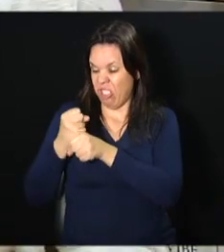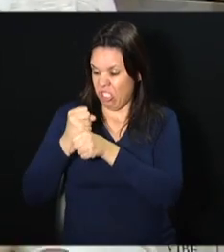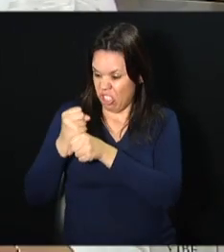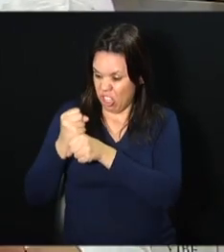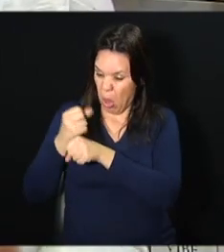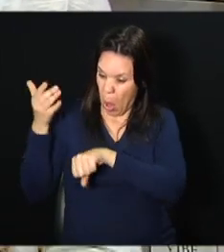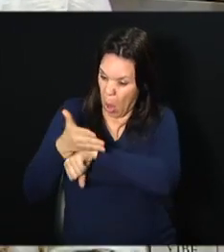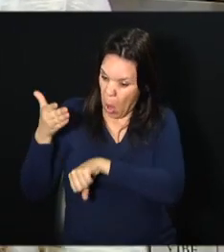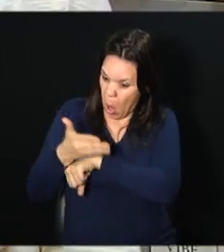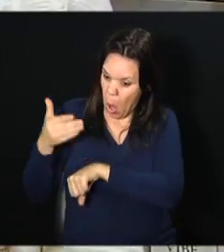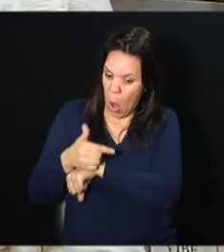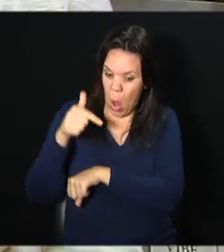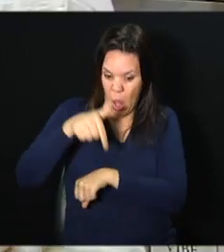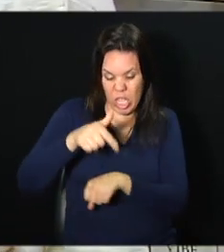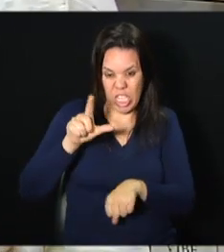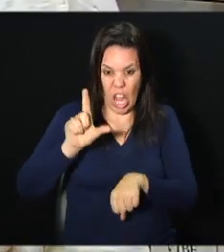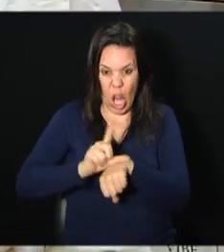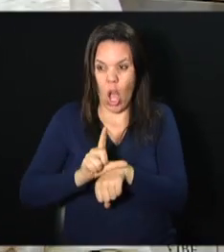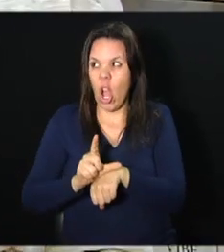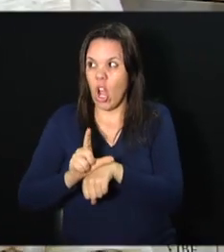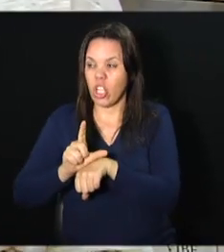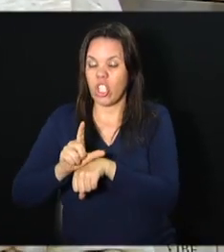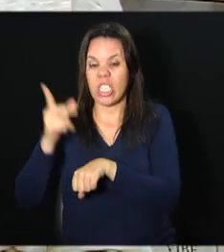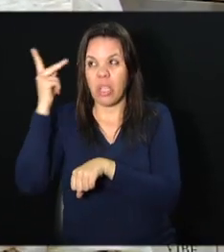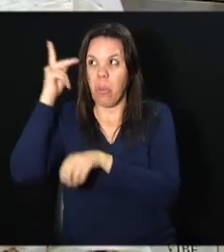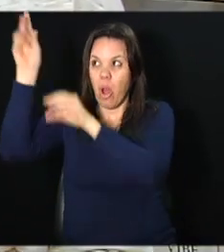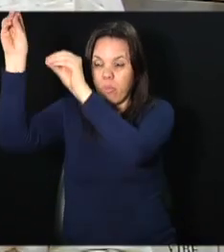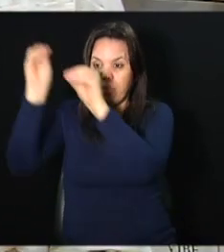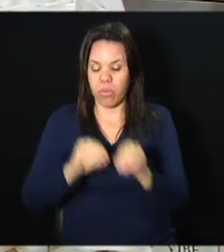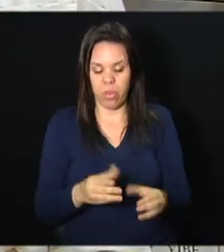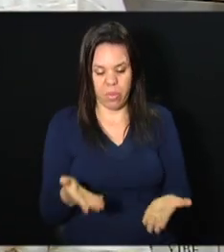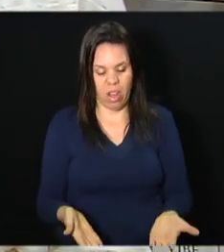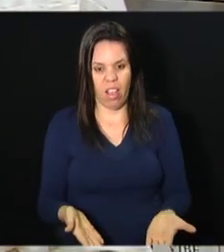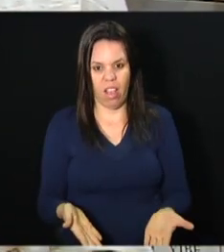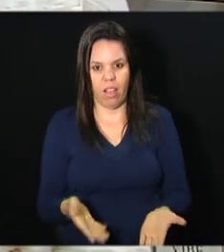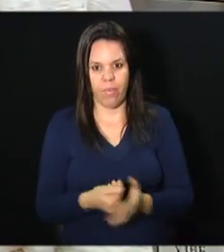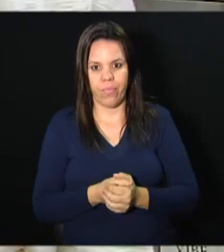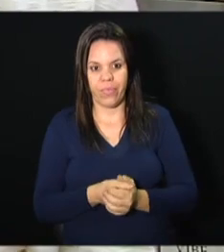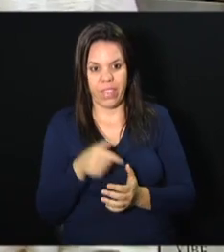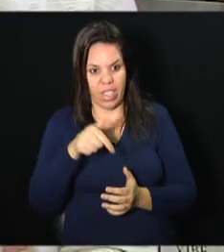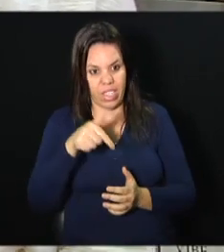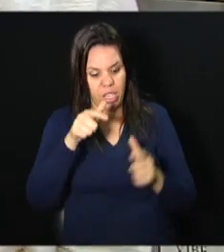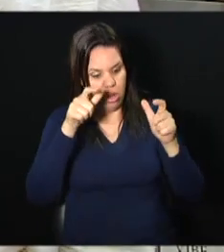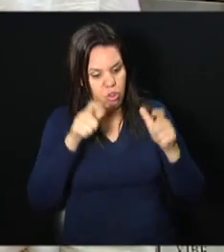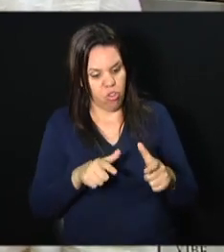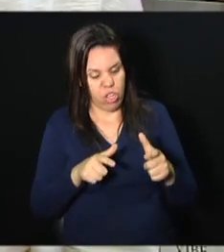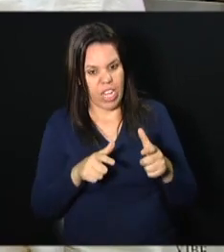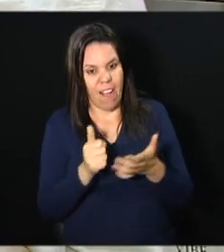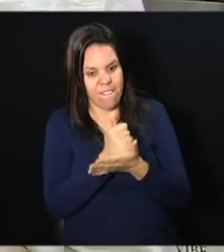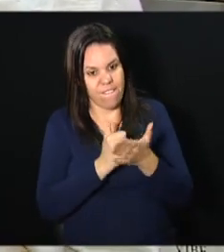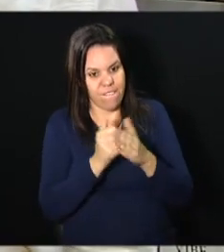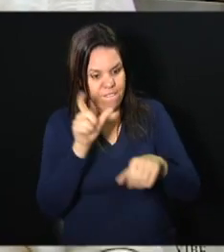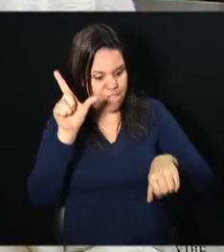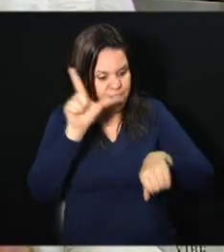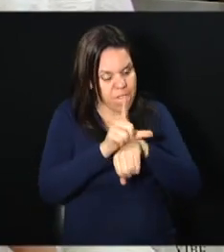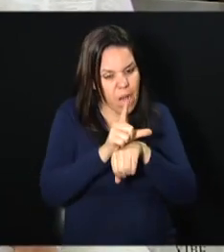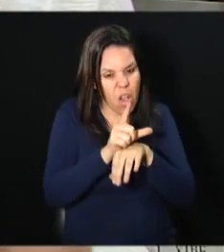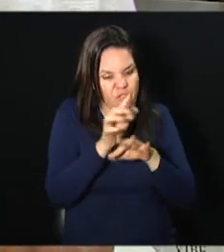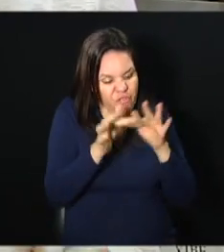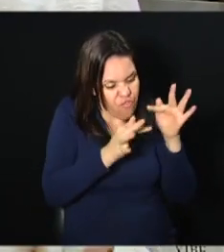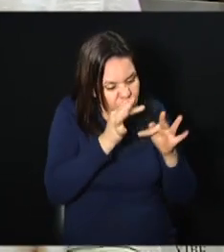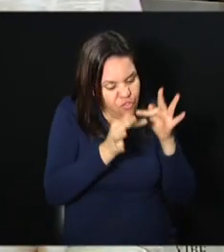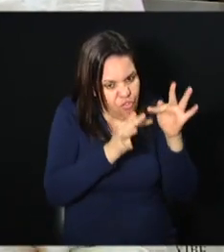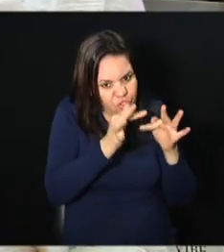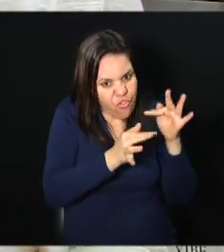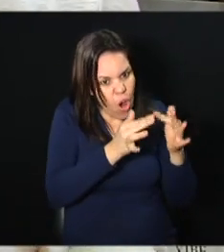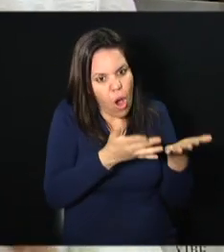mudei de São Paulo para cá. E a fórmula, para mim, é mais do que uma farmácia. É uma